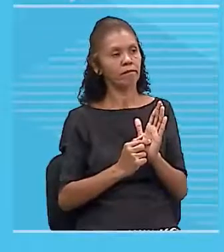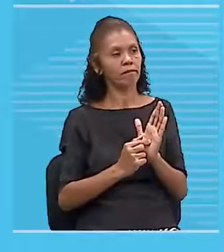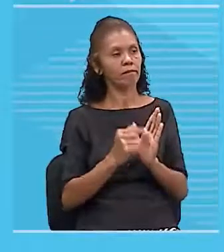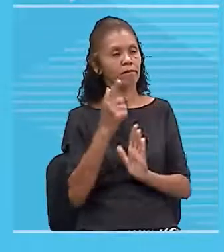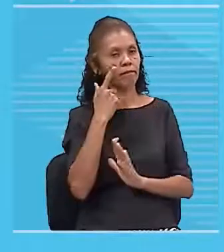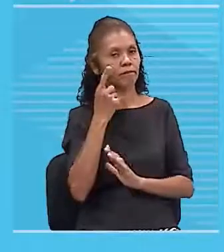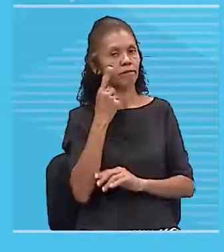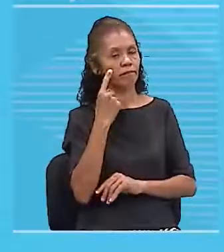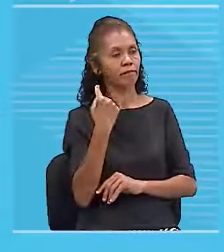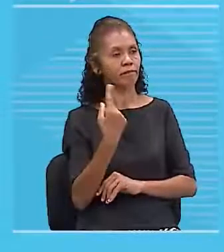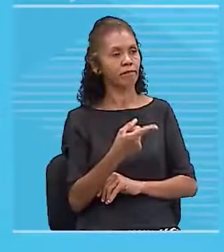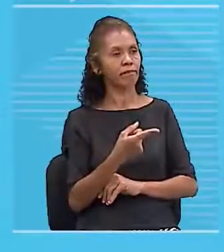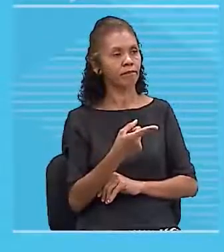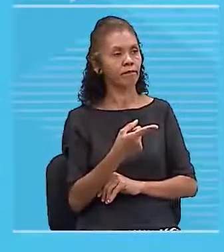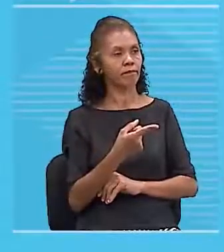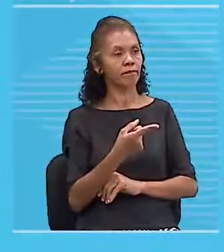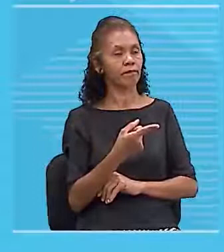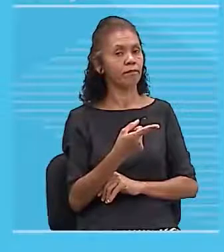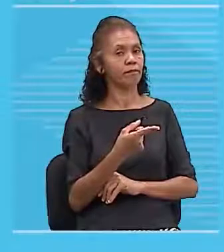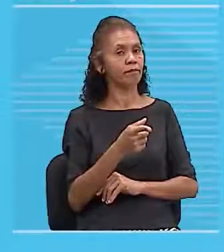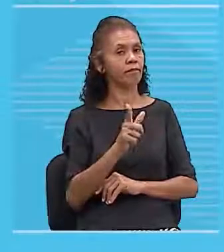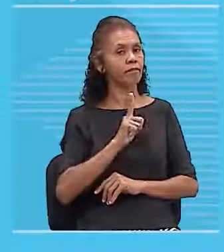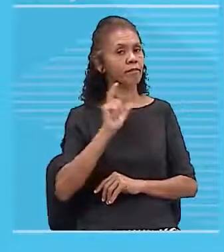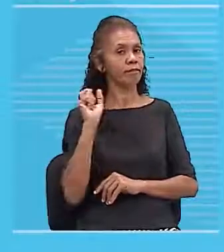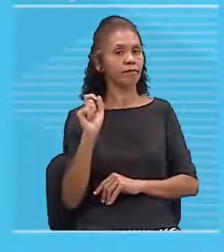você tem a corrente elétrica